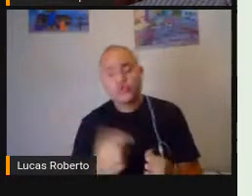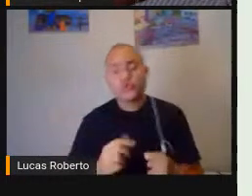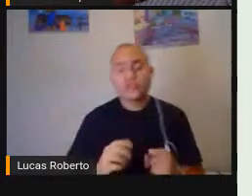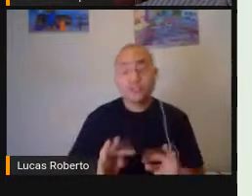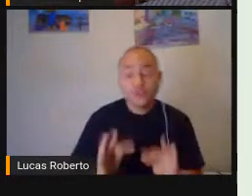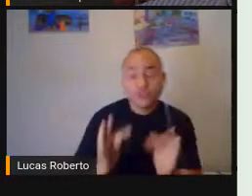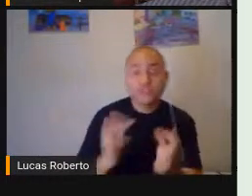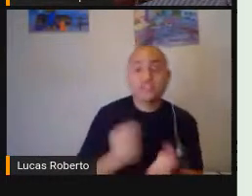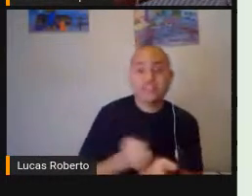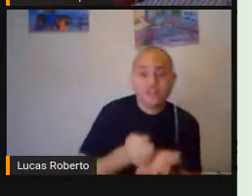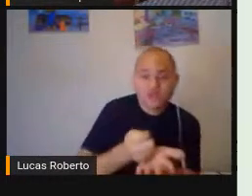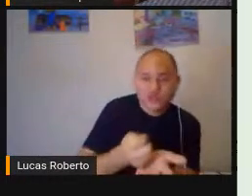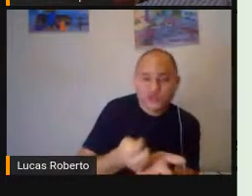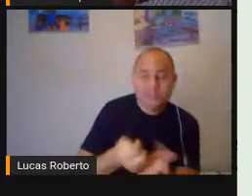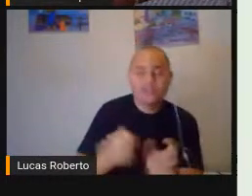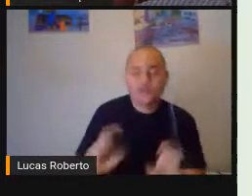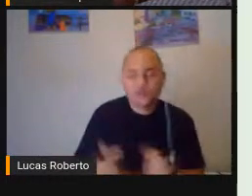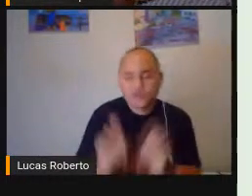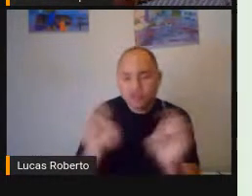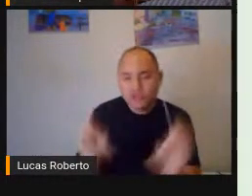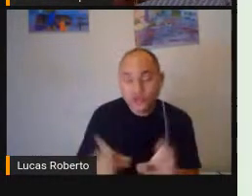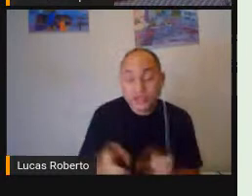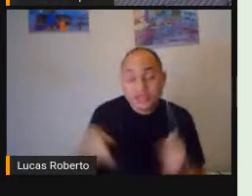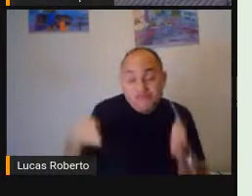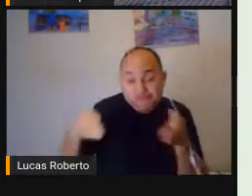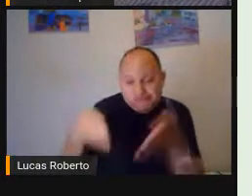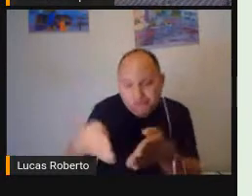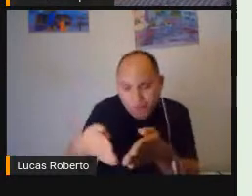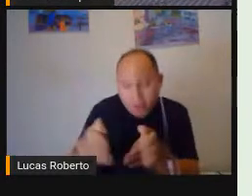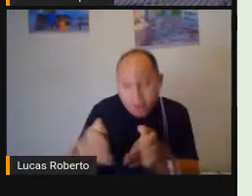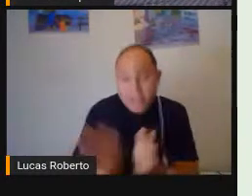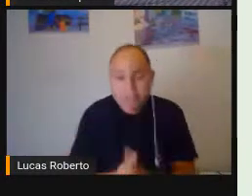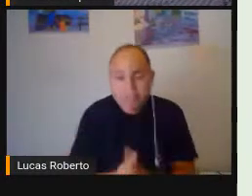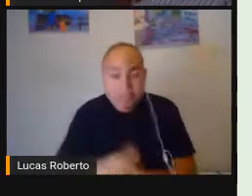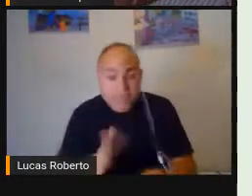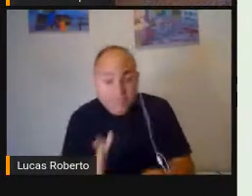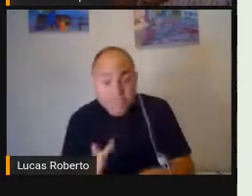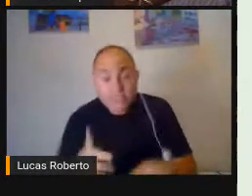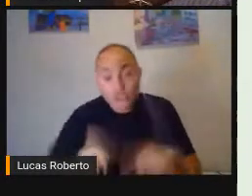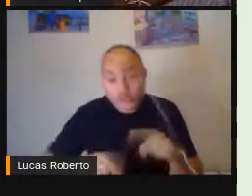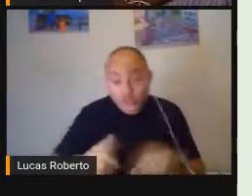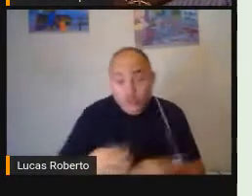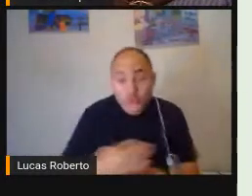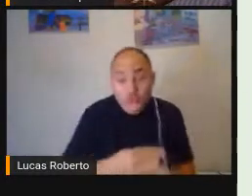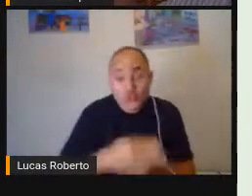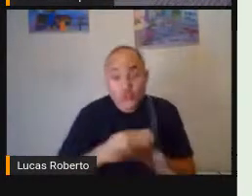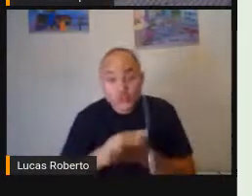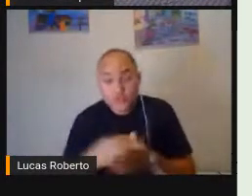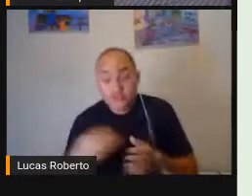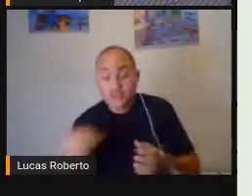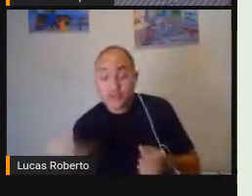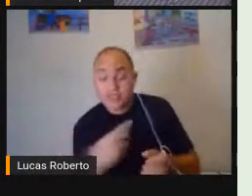foca mais Em recursos Para possibilitar O nosso acesso A máquina